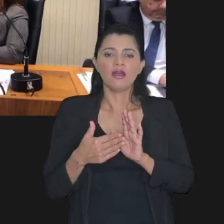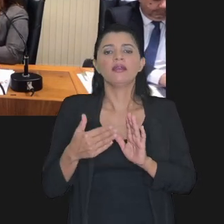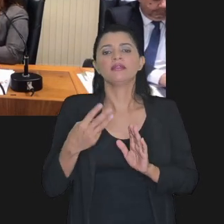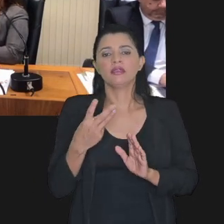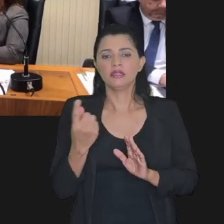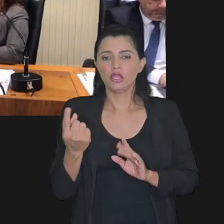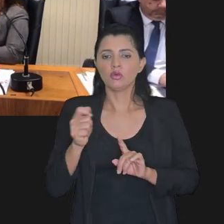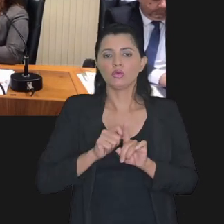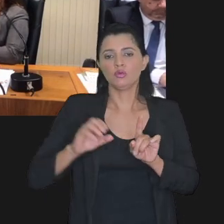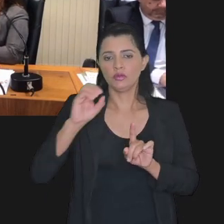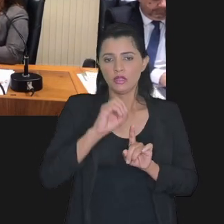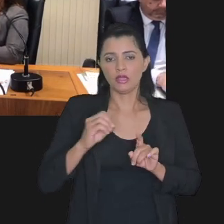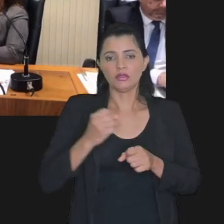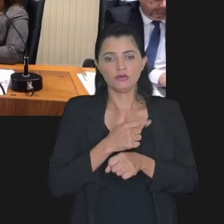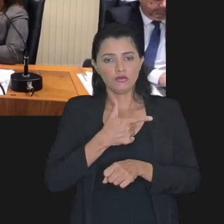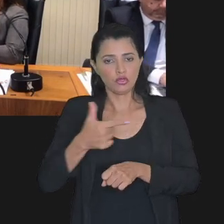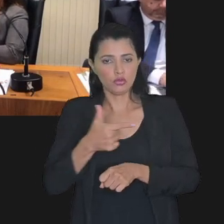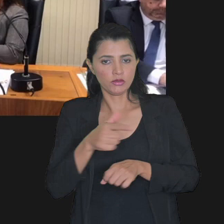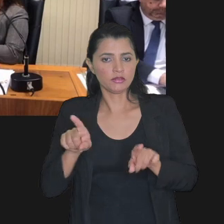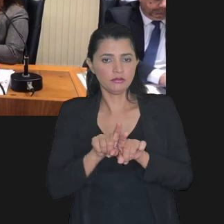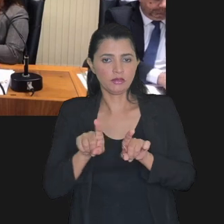31 de 10 de 2022 também.